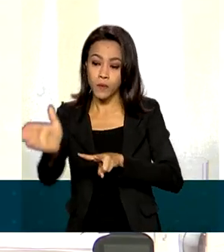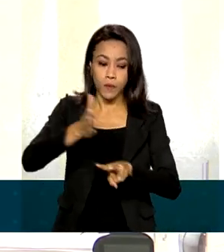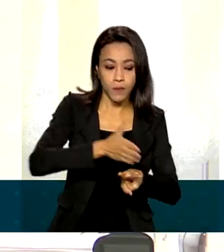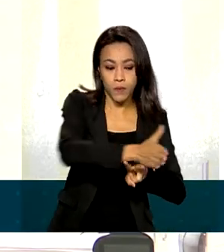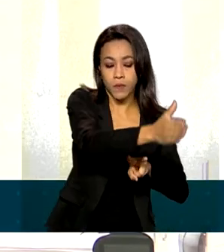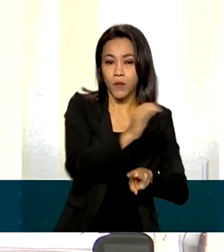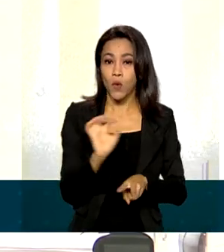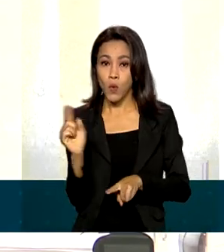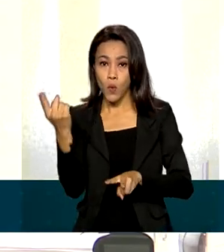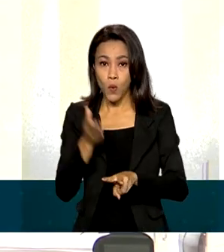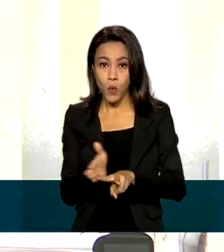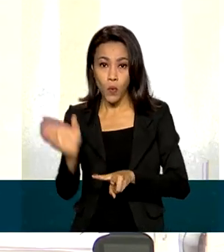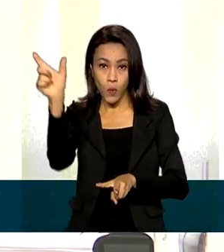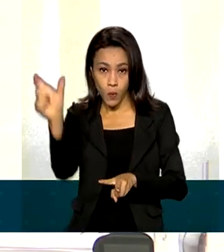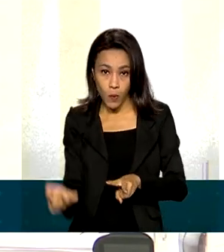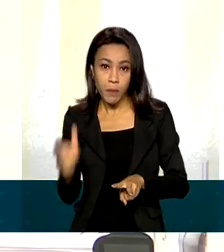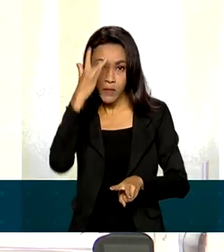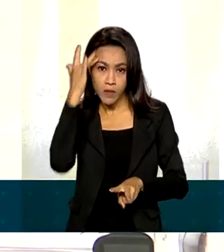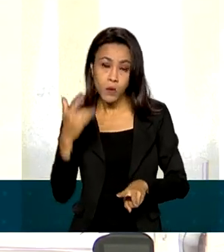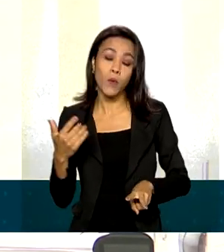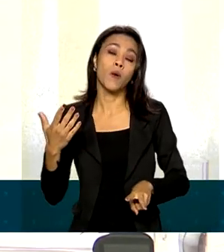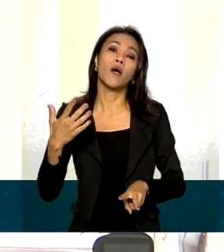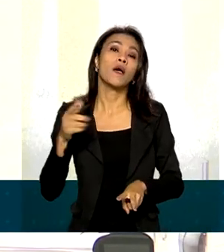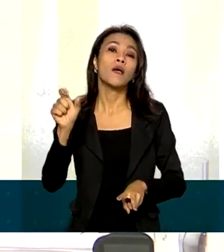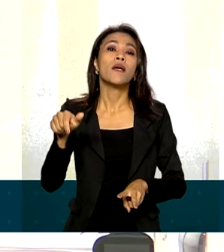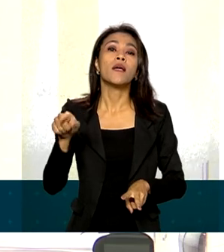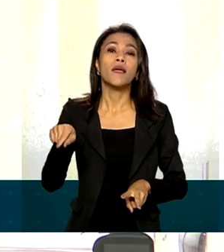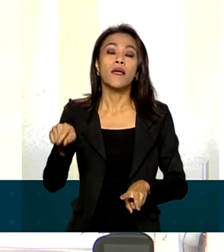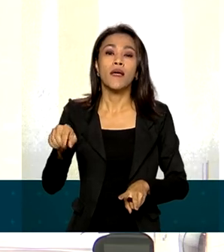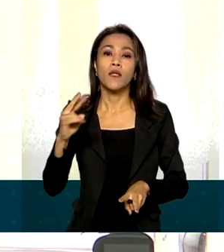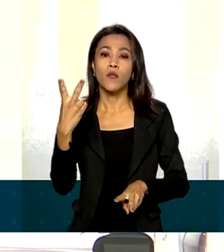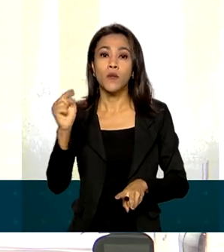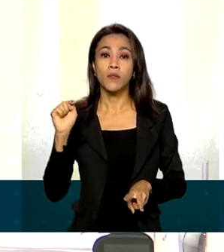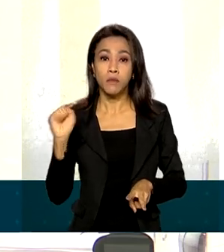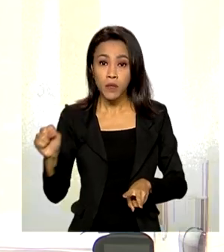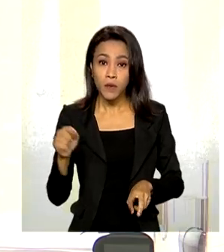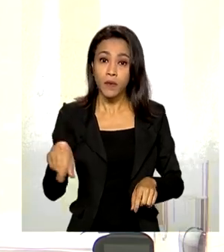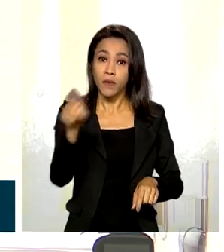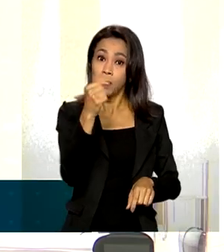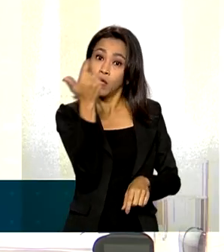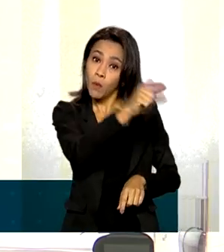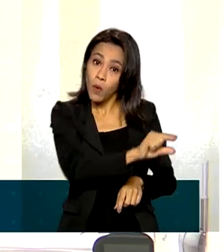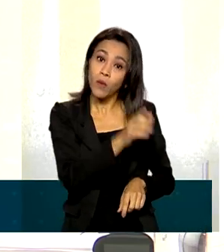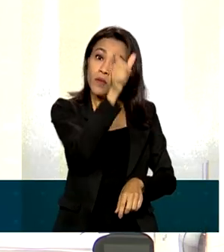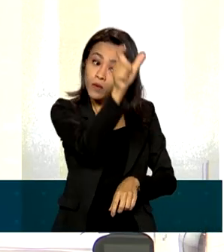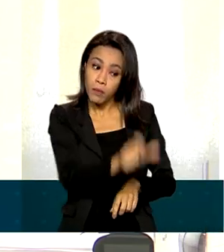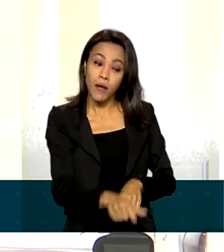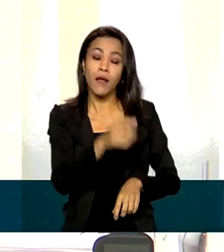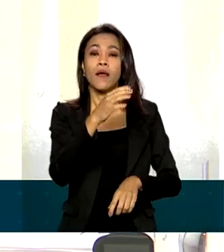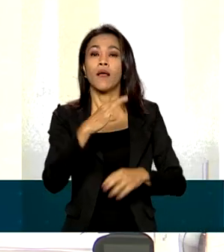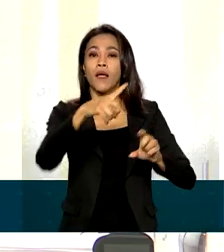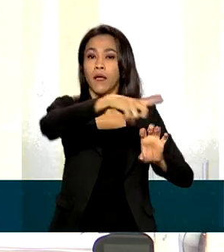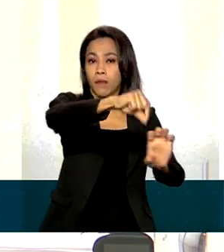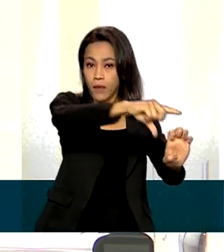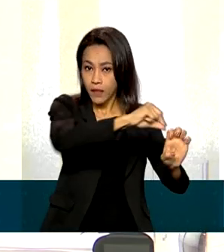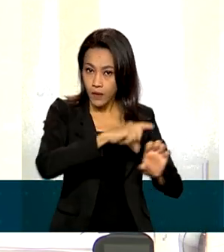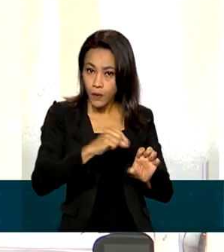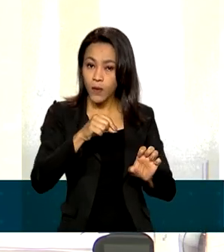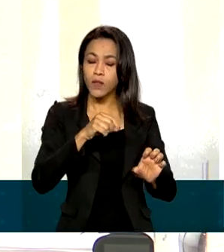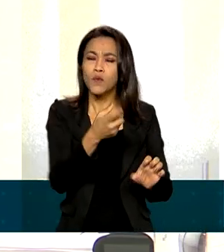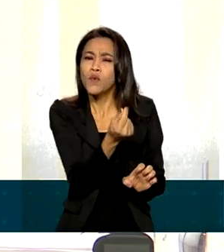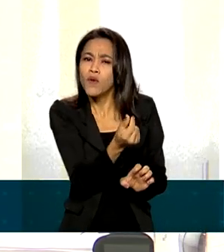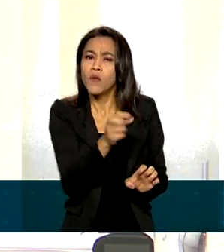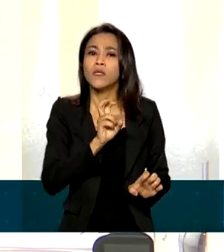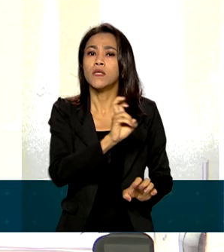física no valor de dois mil reais e uma para as microempreendedoras individuais no valor de cinco mil reais. É